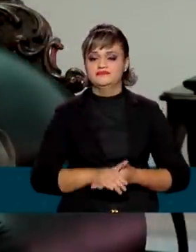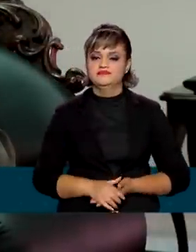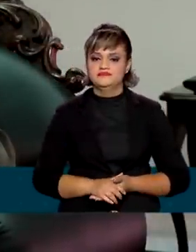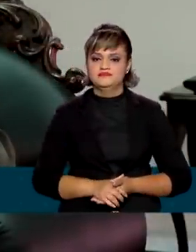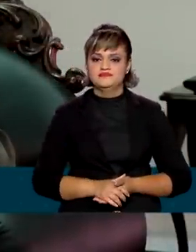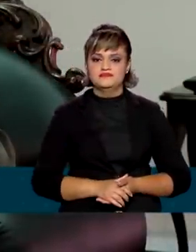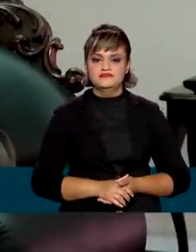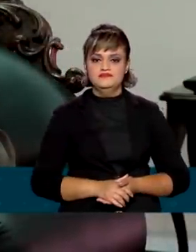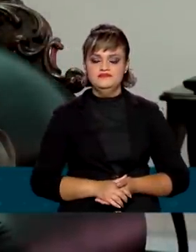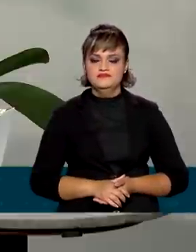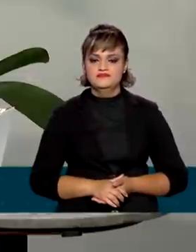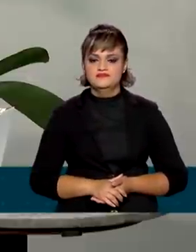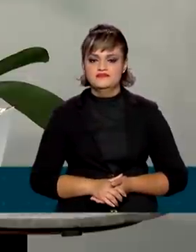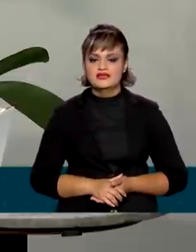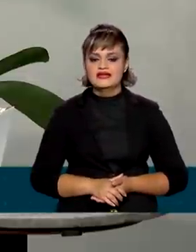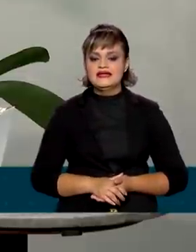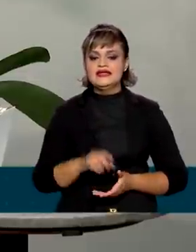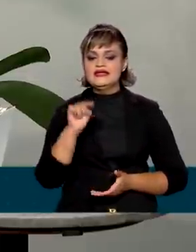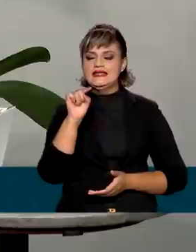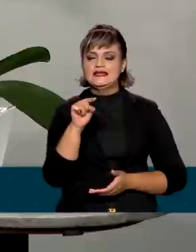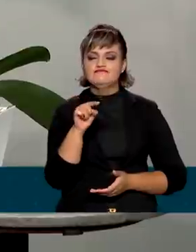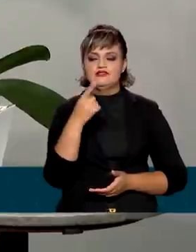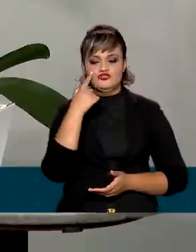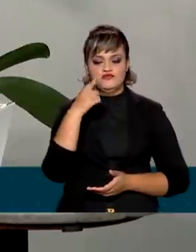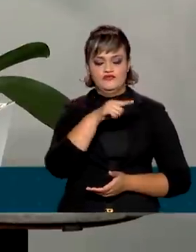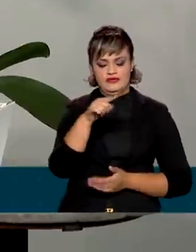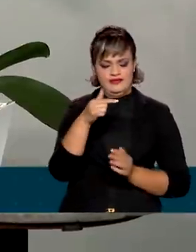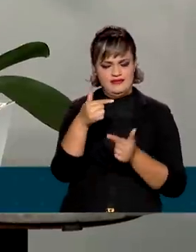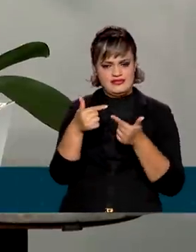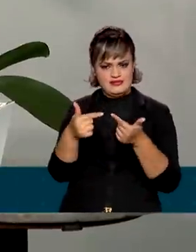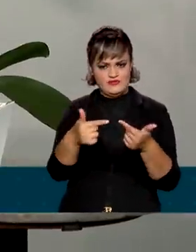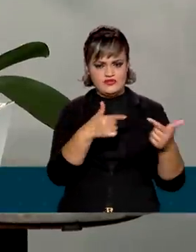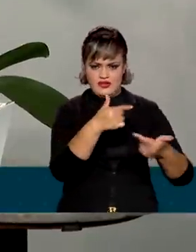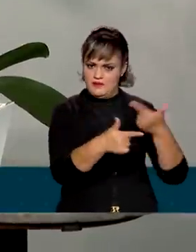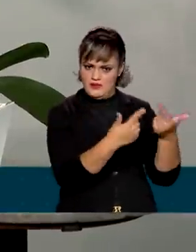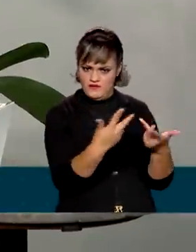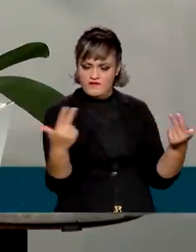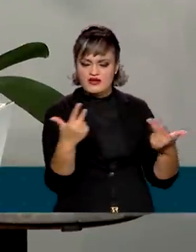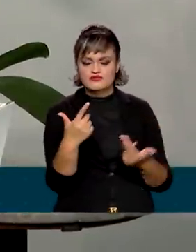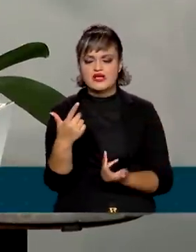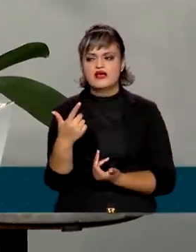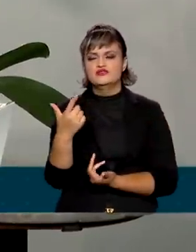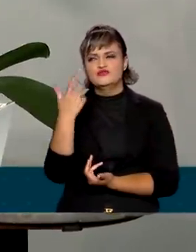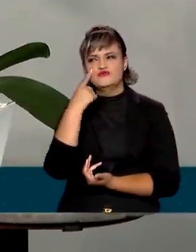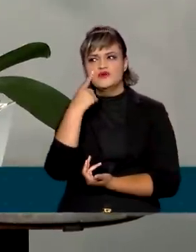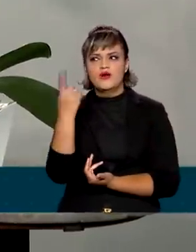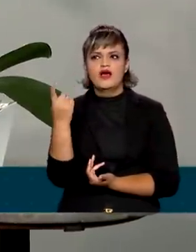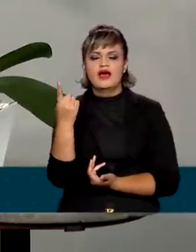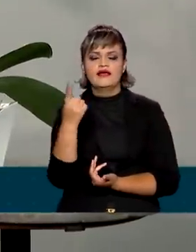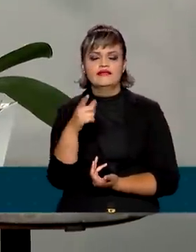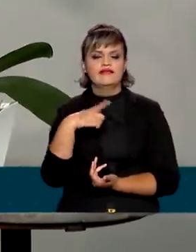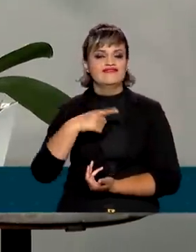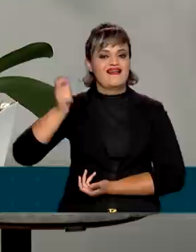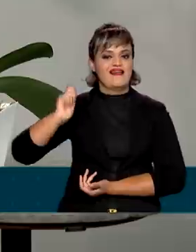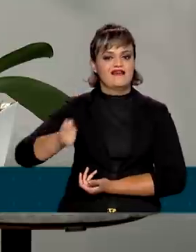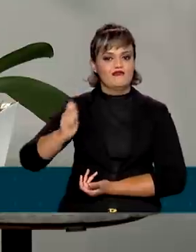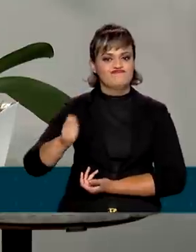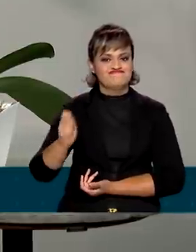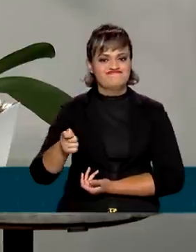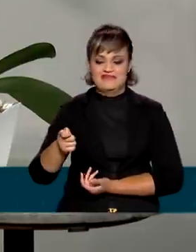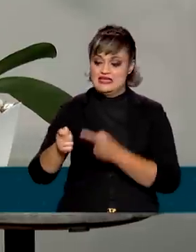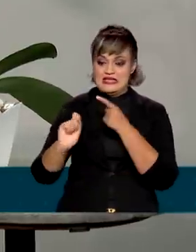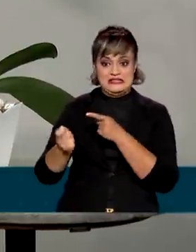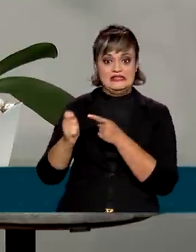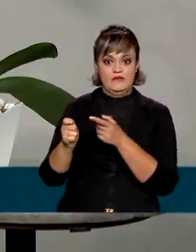2021. E o que é apreendido, né, dessas operações que são feitas, a gente viu que foram realizados leilões. Isso é um